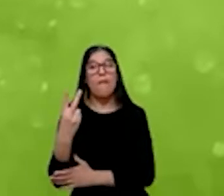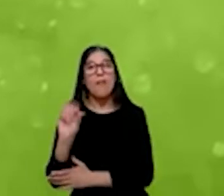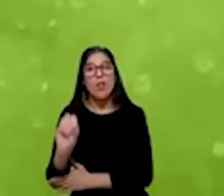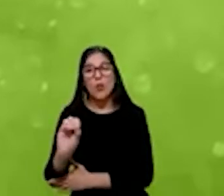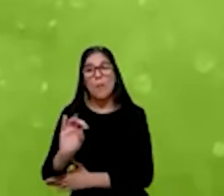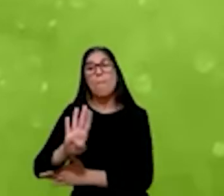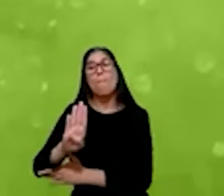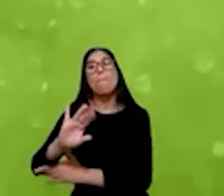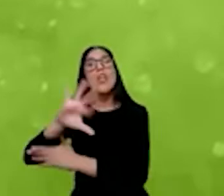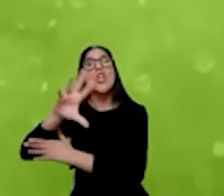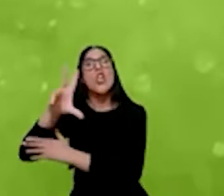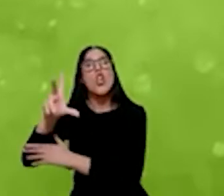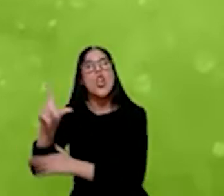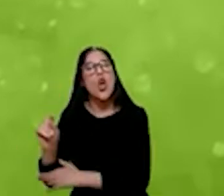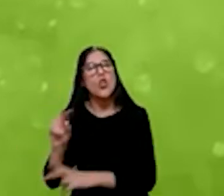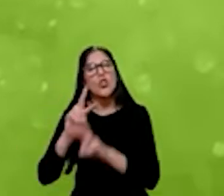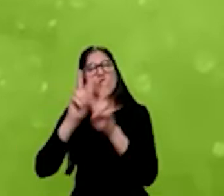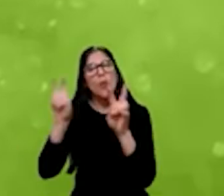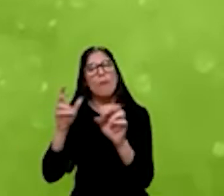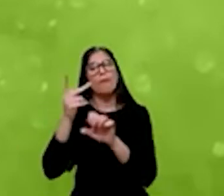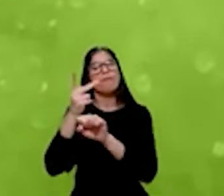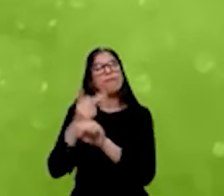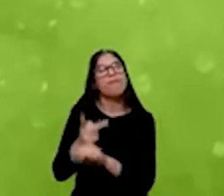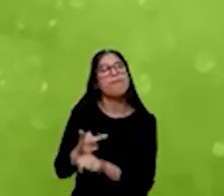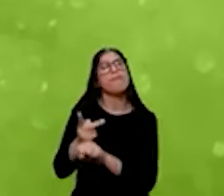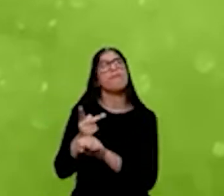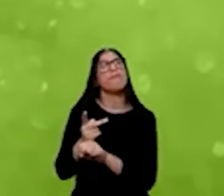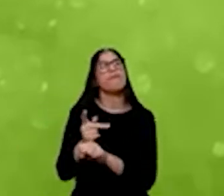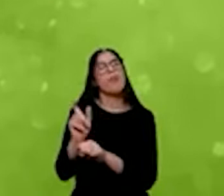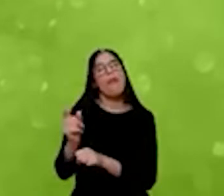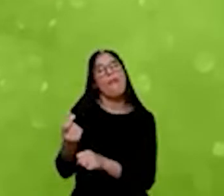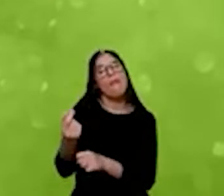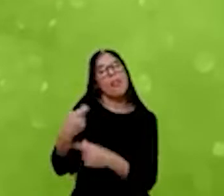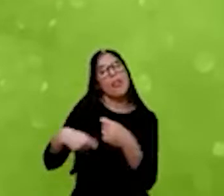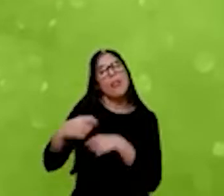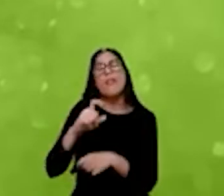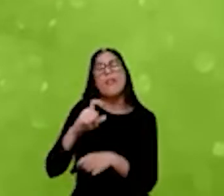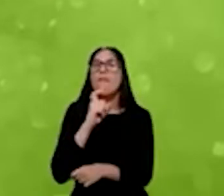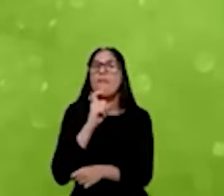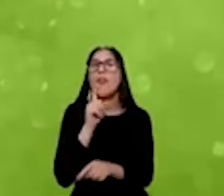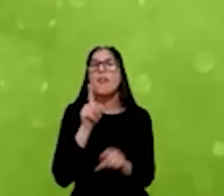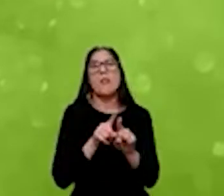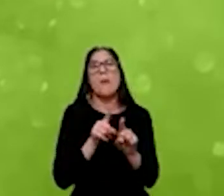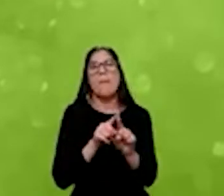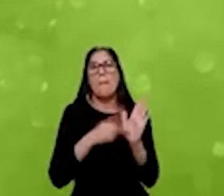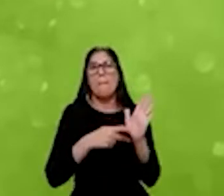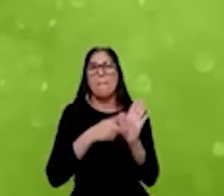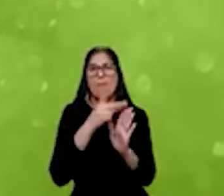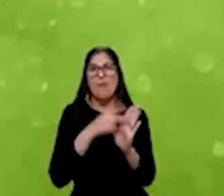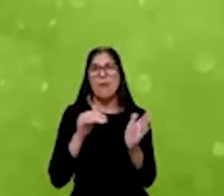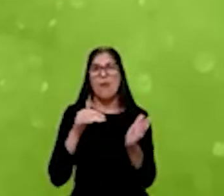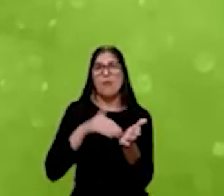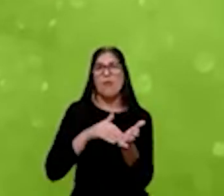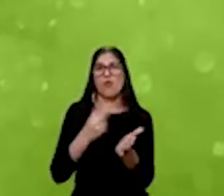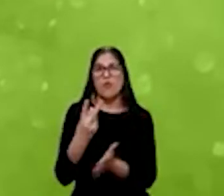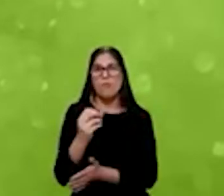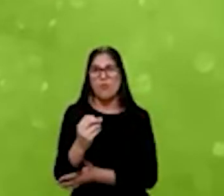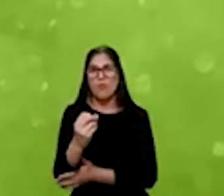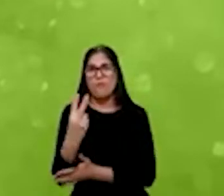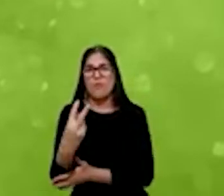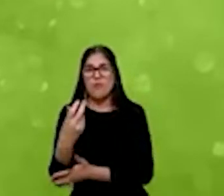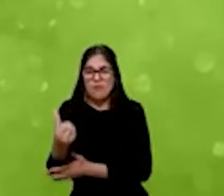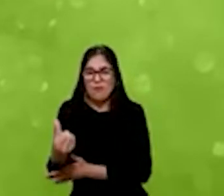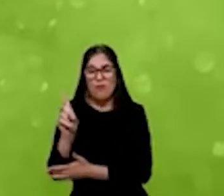a Finanças Verdes, também é o plano agora até 2026. Esse é um número que a gente acha até com